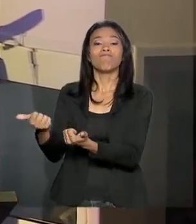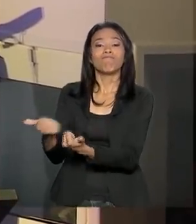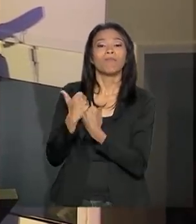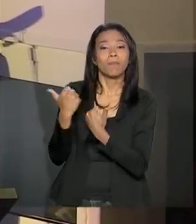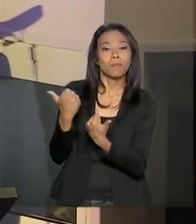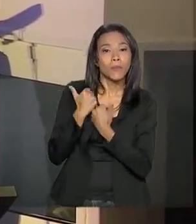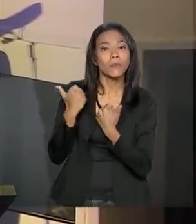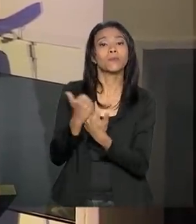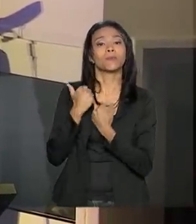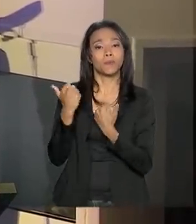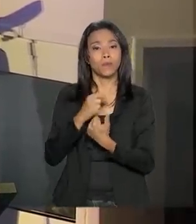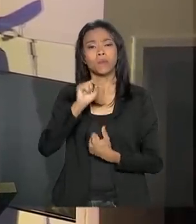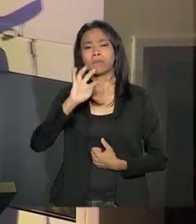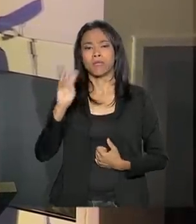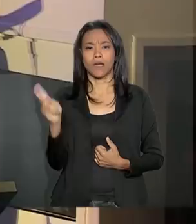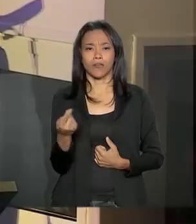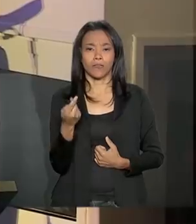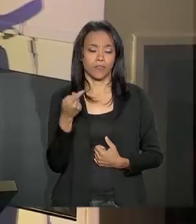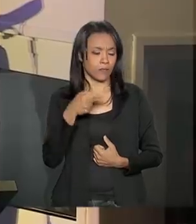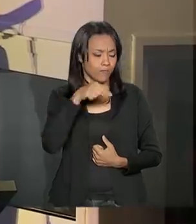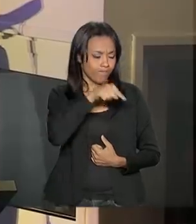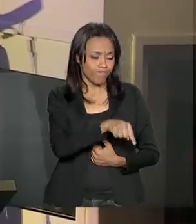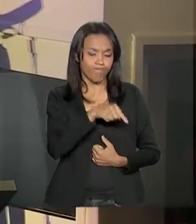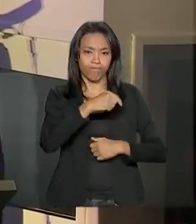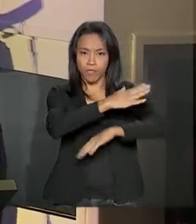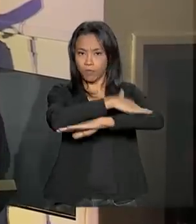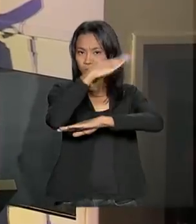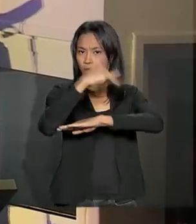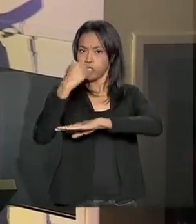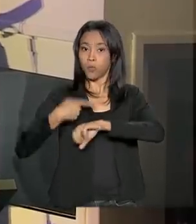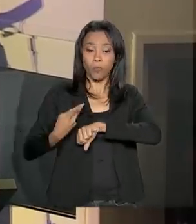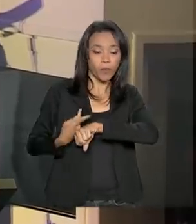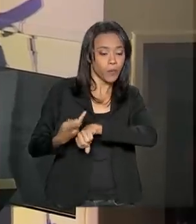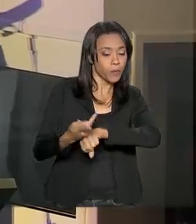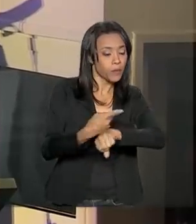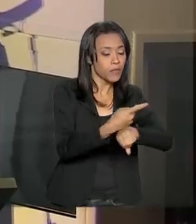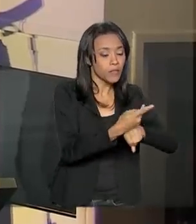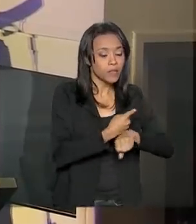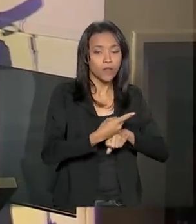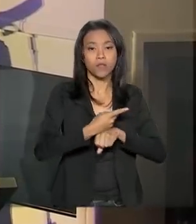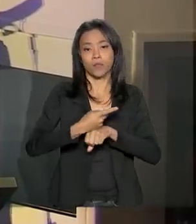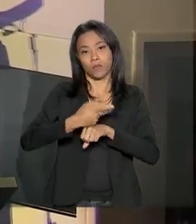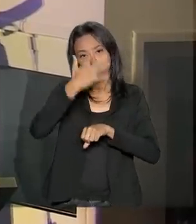na busca dos desaparecidos.